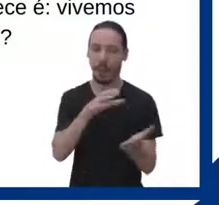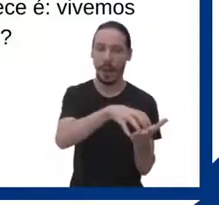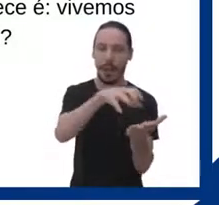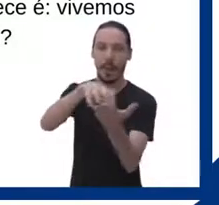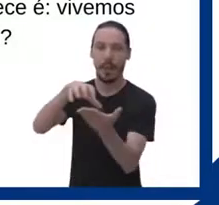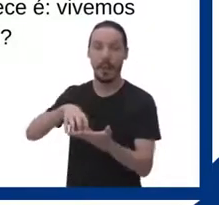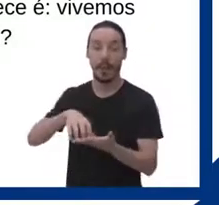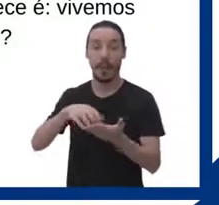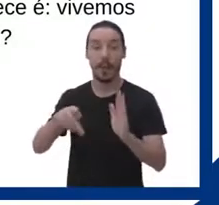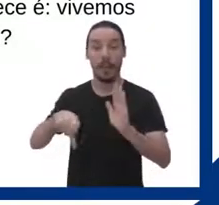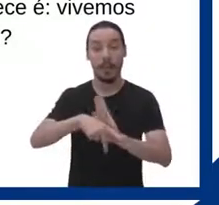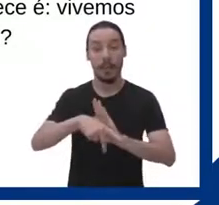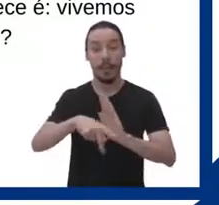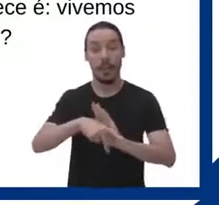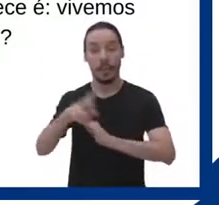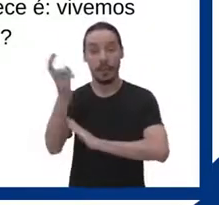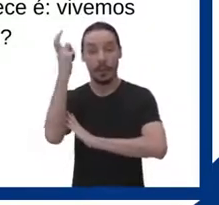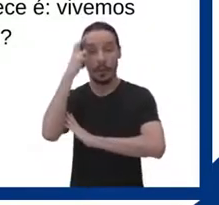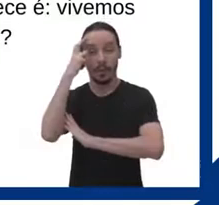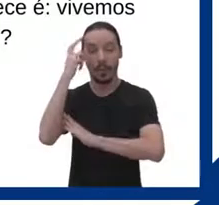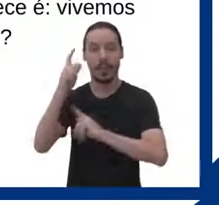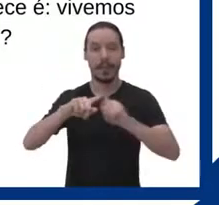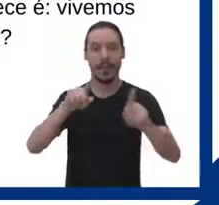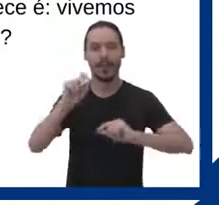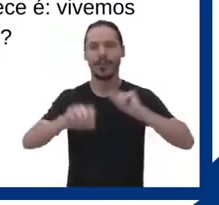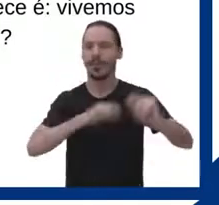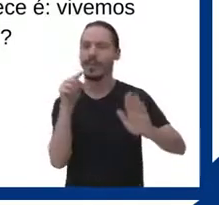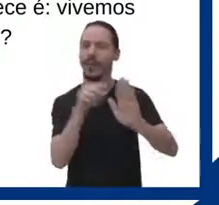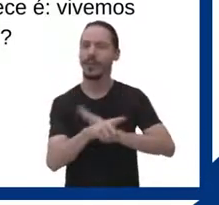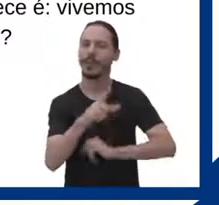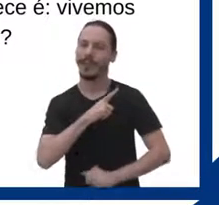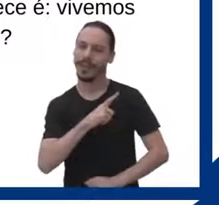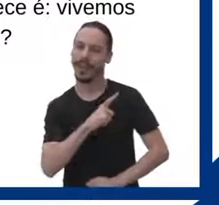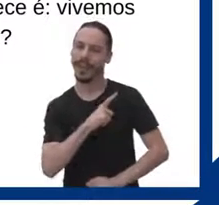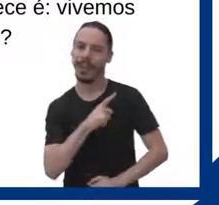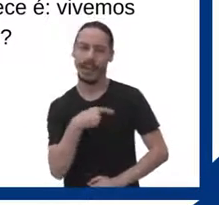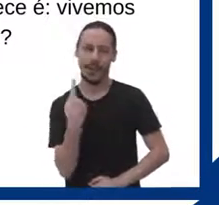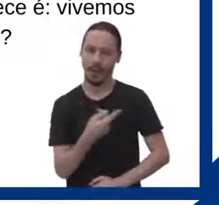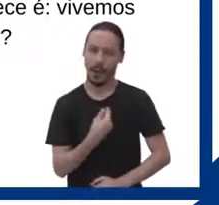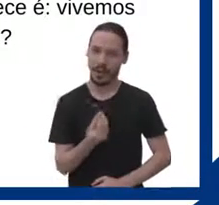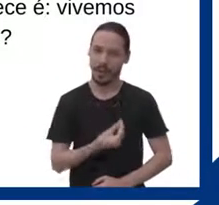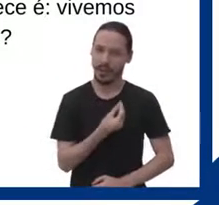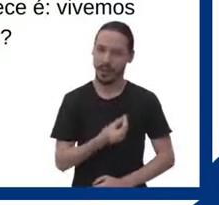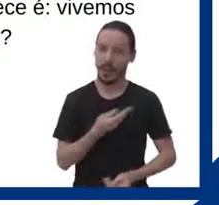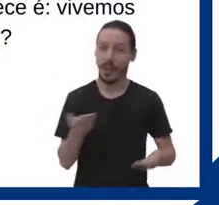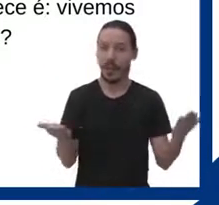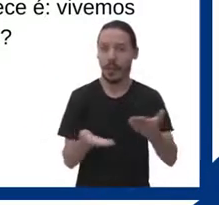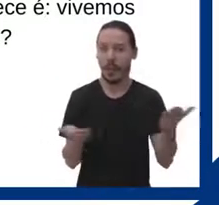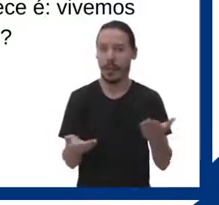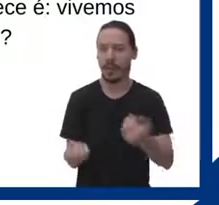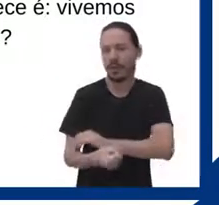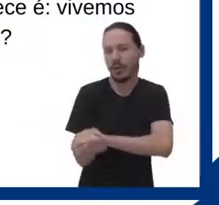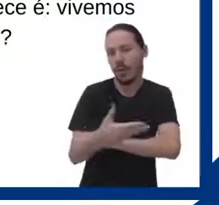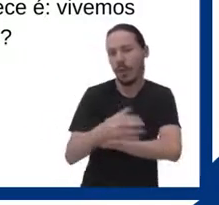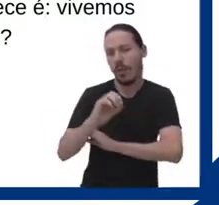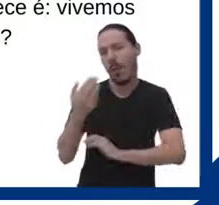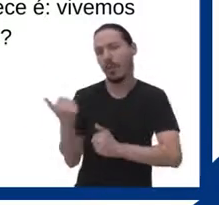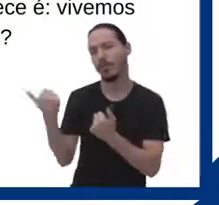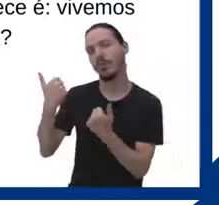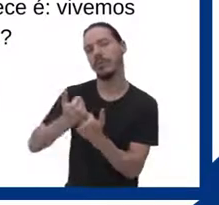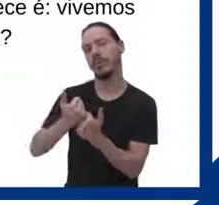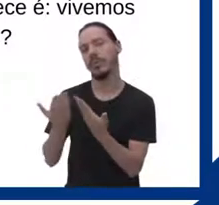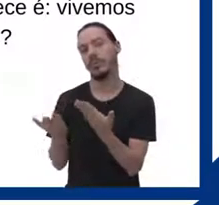forma de colonialismo cultural. A questão que ainda permanece é, vivemos um período de